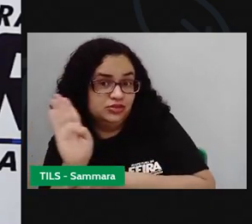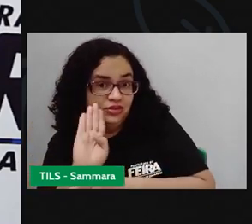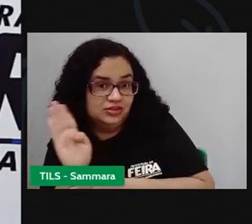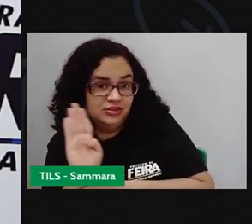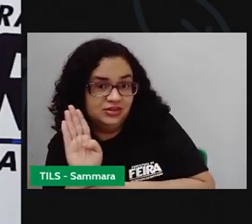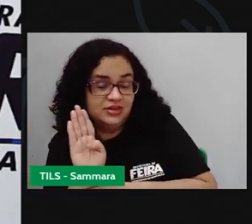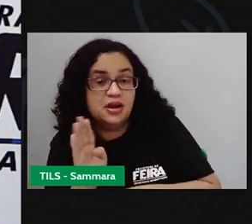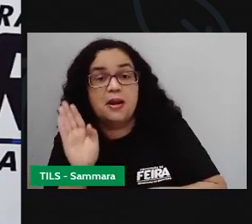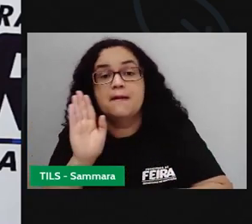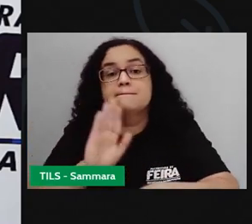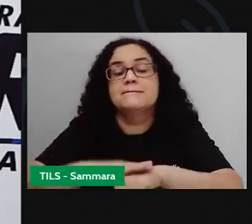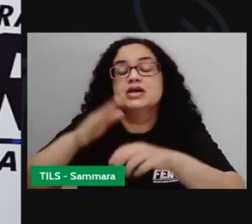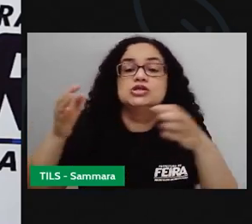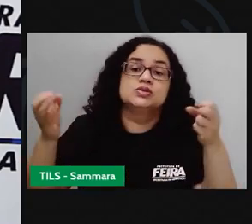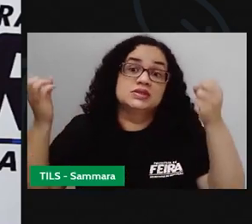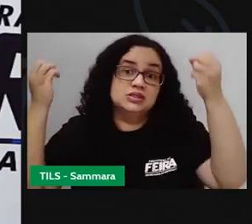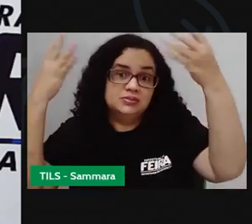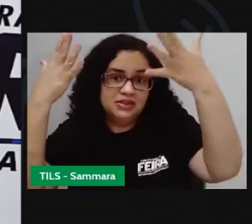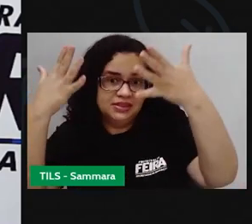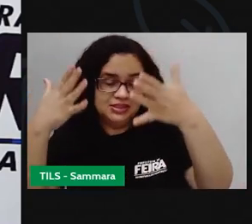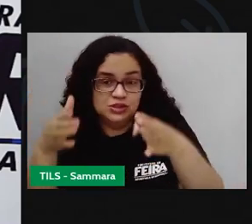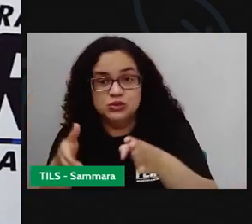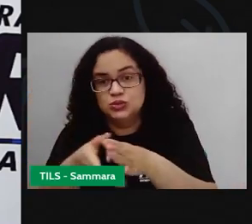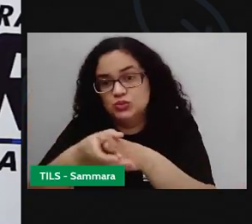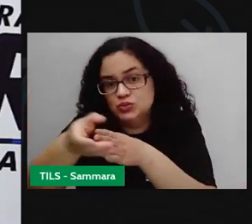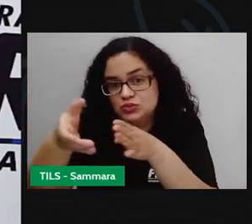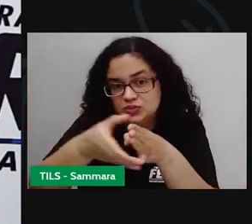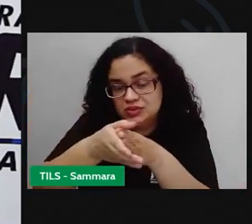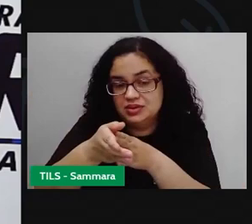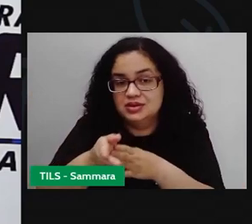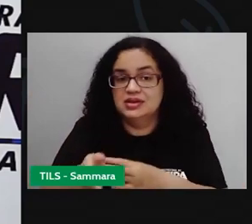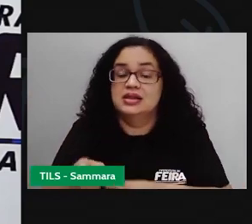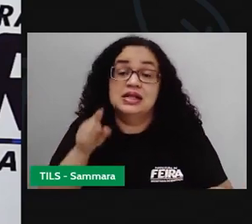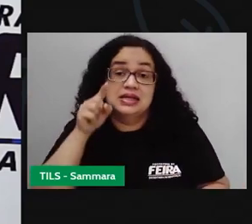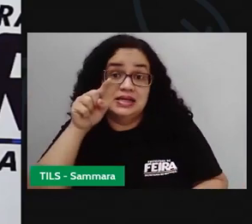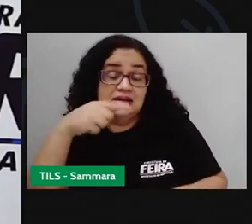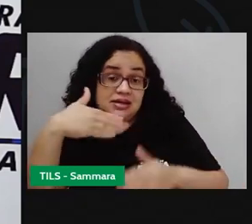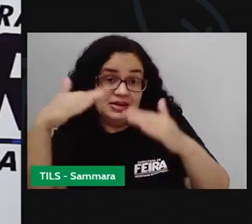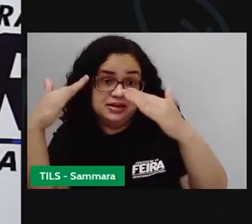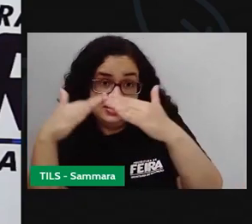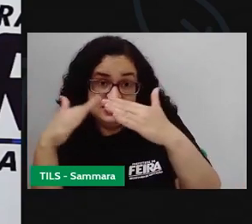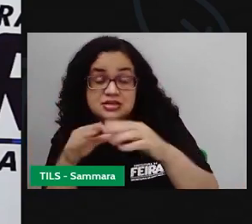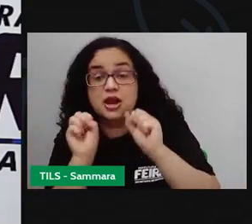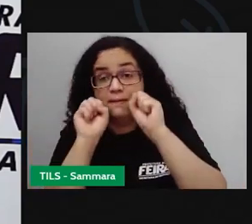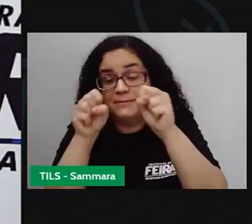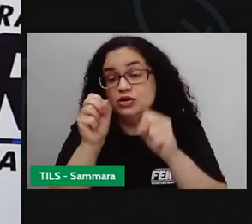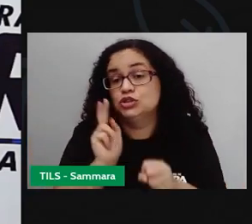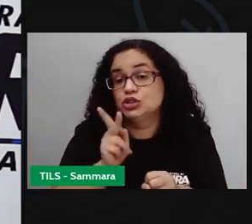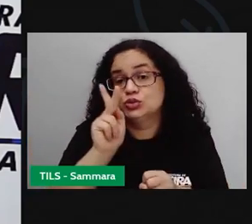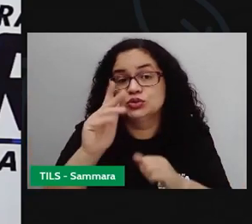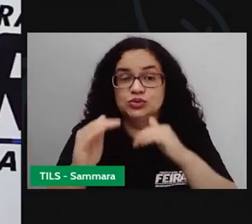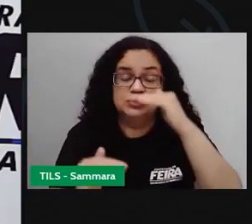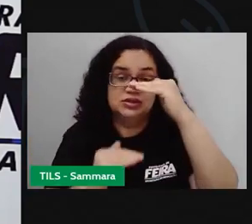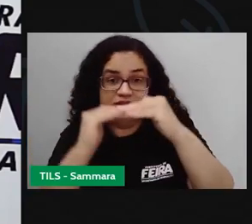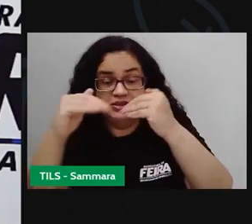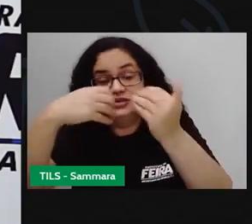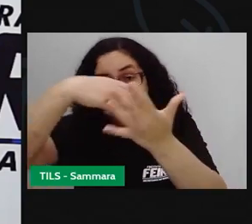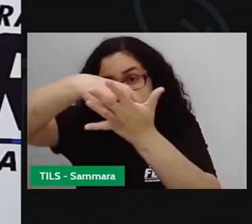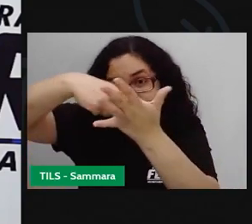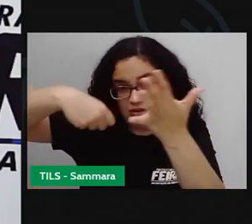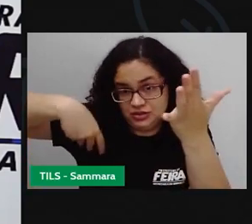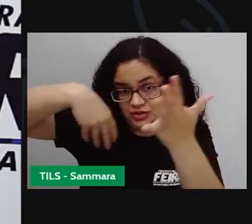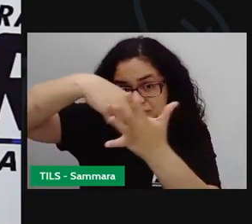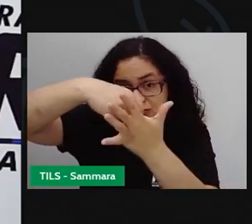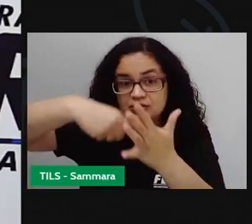para mais explicações e orientações, para que você daí de casa possa continuar desenvolvendo as suas atividades.